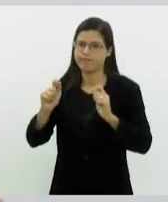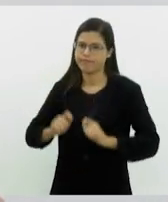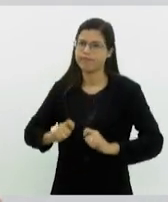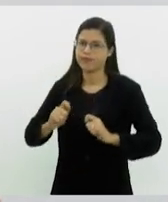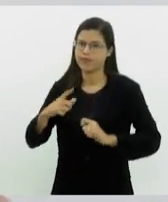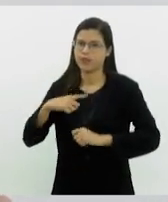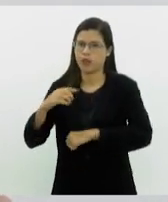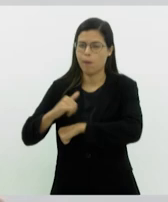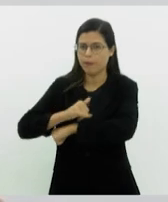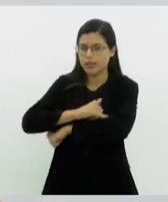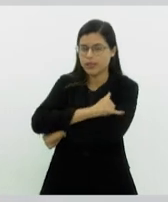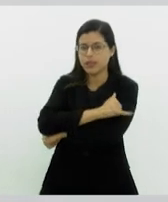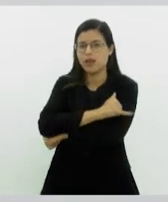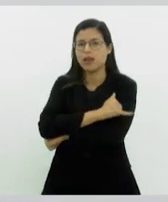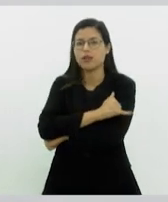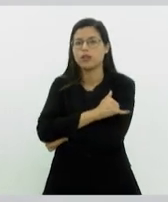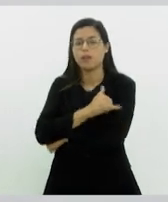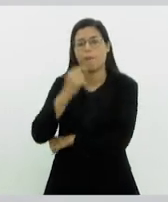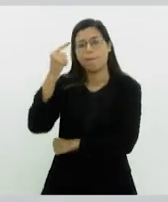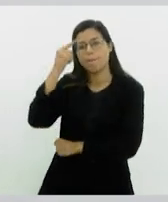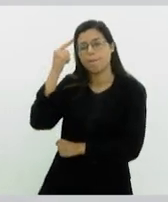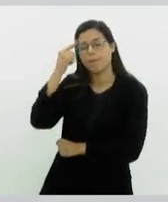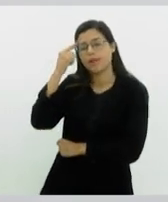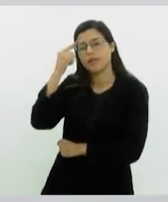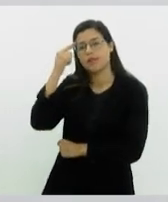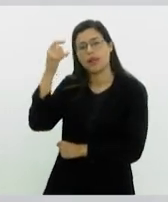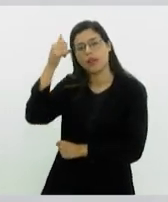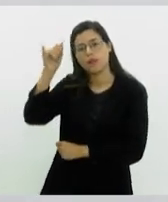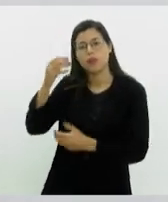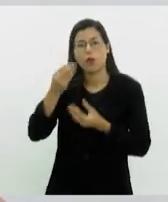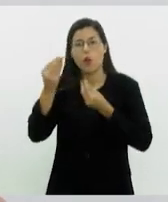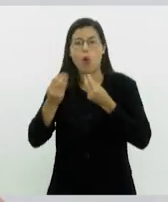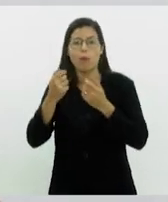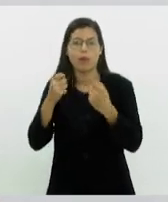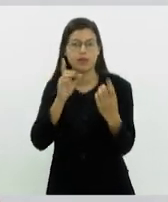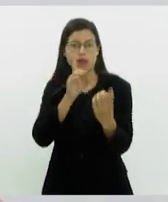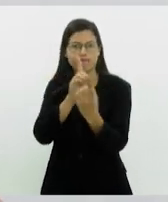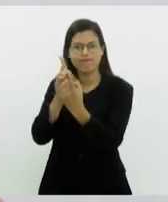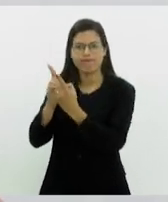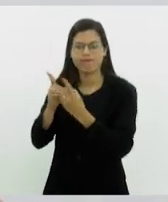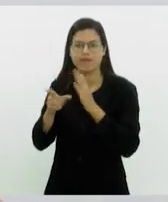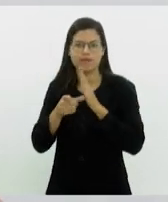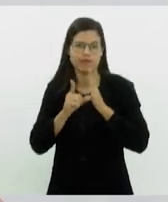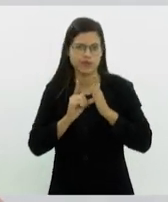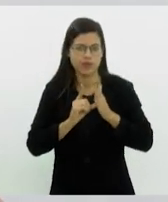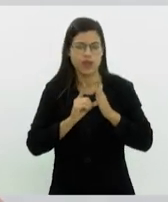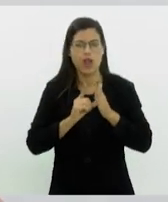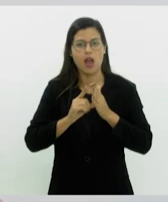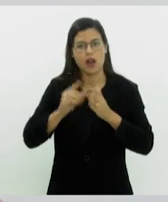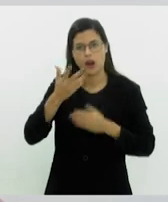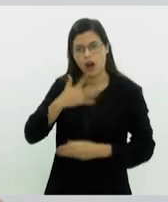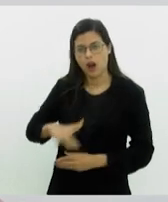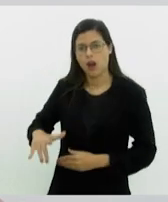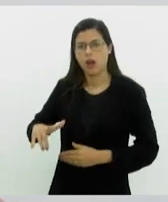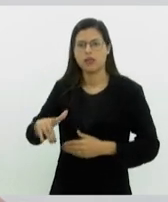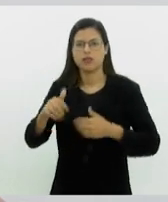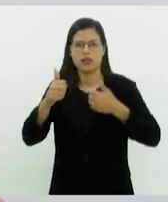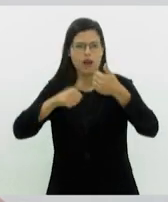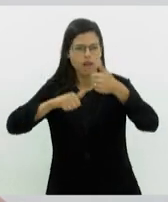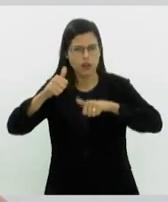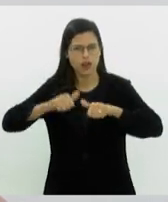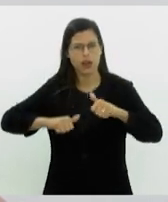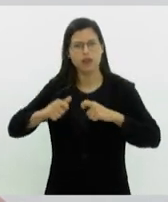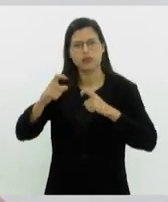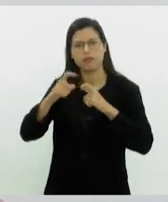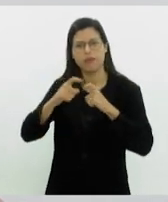A primeira maneira de pensar em prevenção é um diagnóstico precoce. Então, a criança é avaliada por um pediatra no